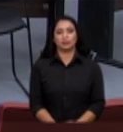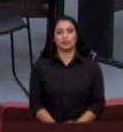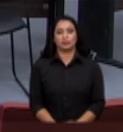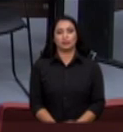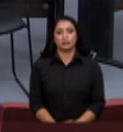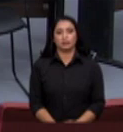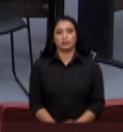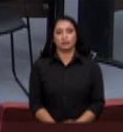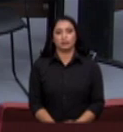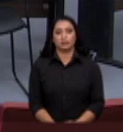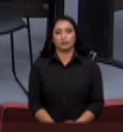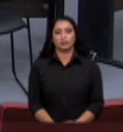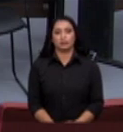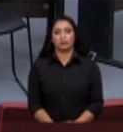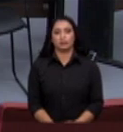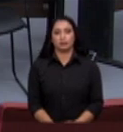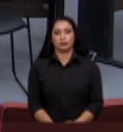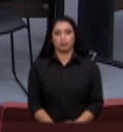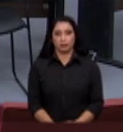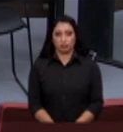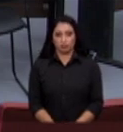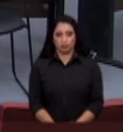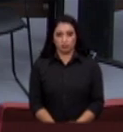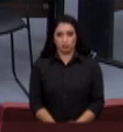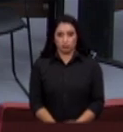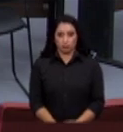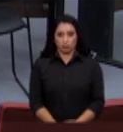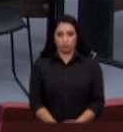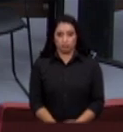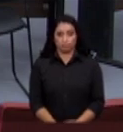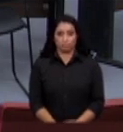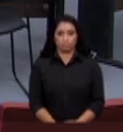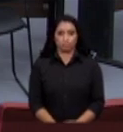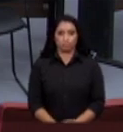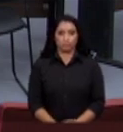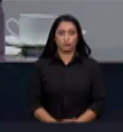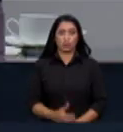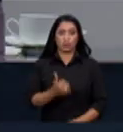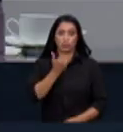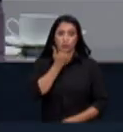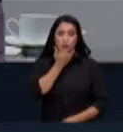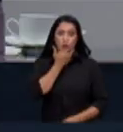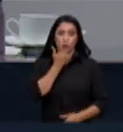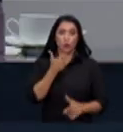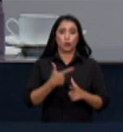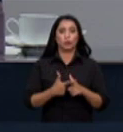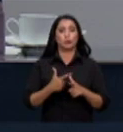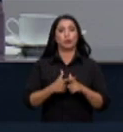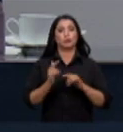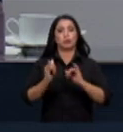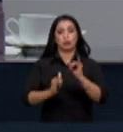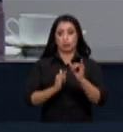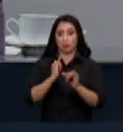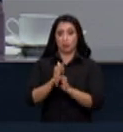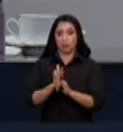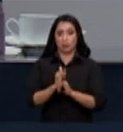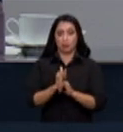vista da sala de reunião eu acho que nós estamos enfrentando algum problema com a internet